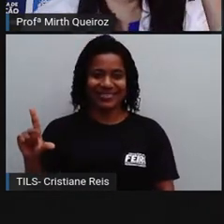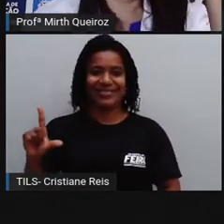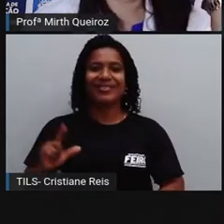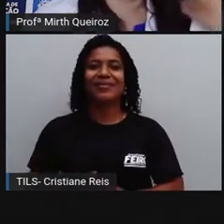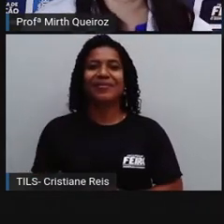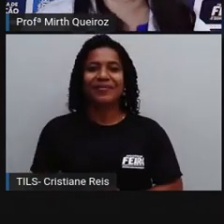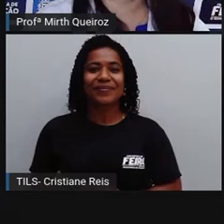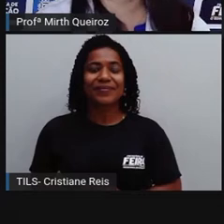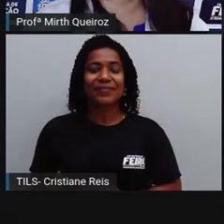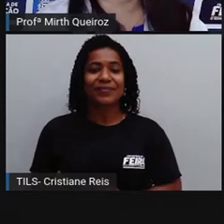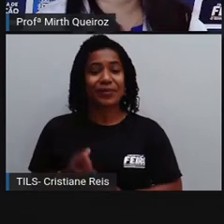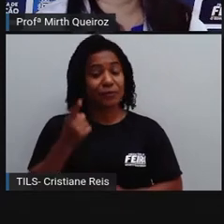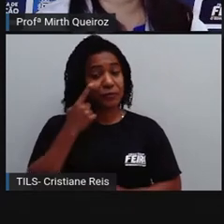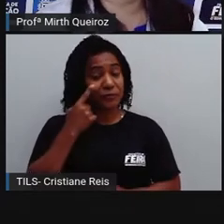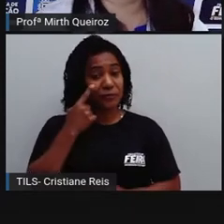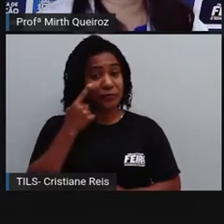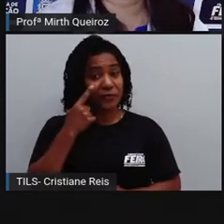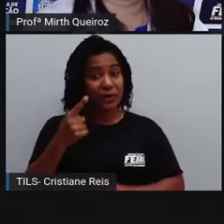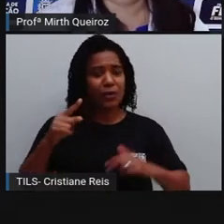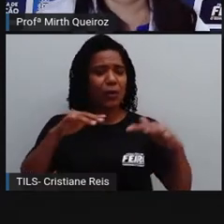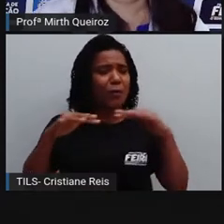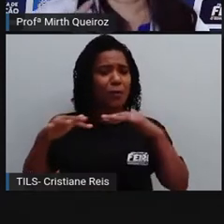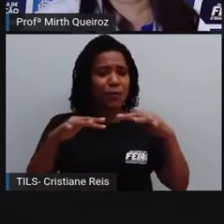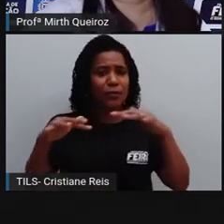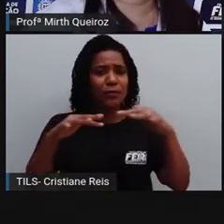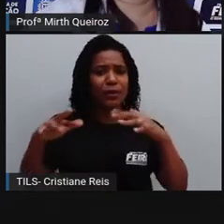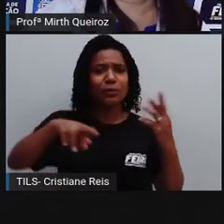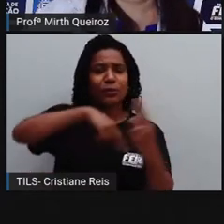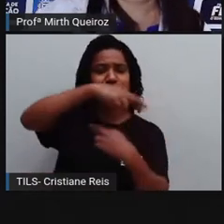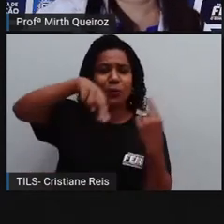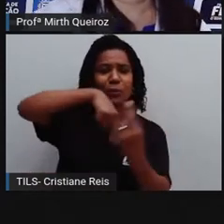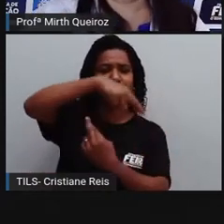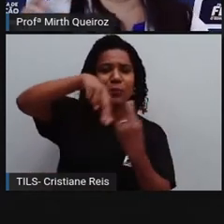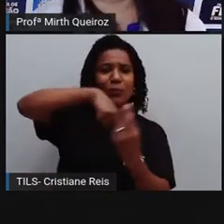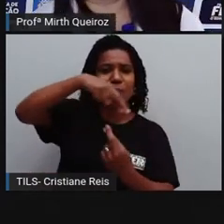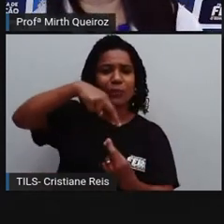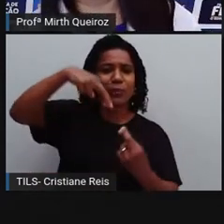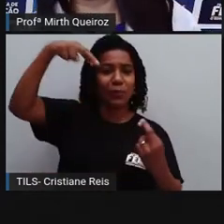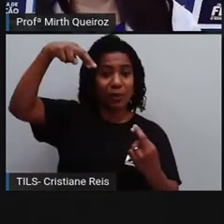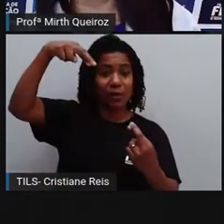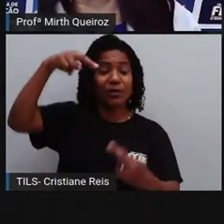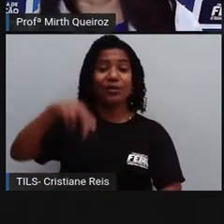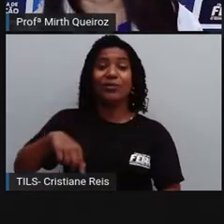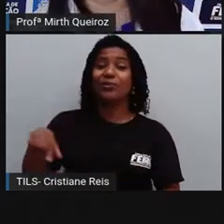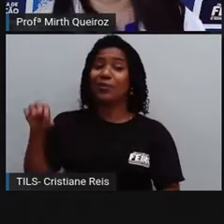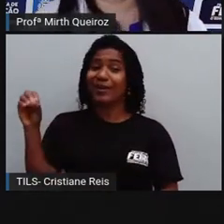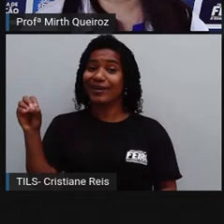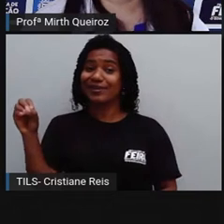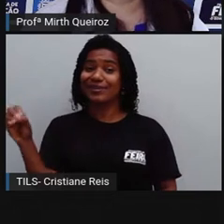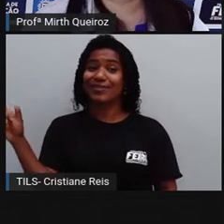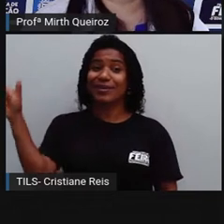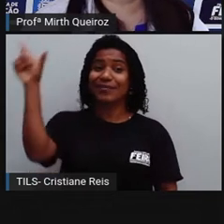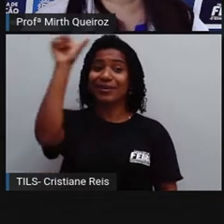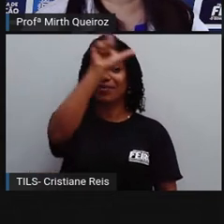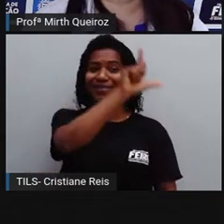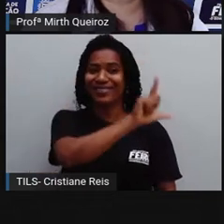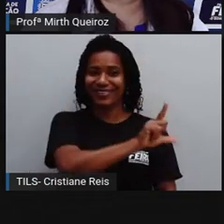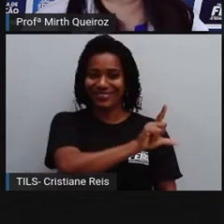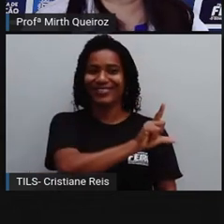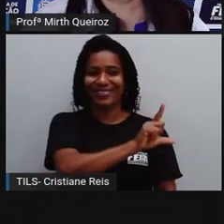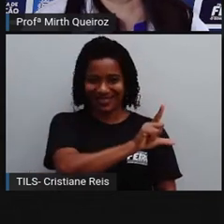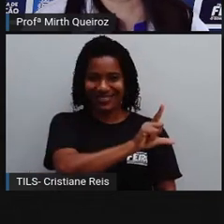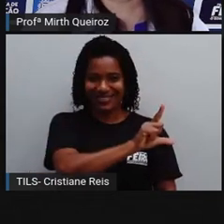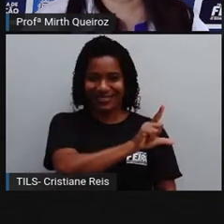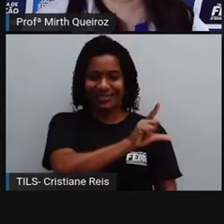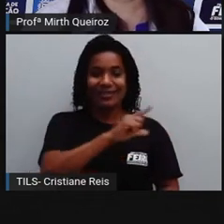Então, aqui a gente tem o movimento de rotação, né? Que vai ocorrer do oeste para o leste. O movimento de rotação da